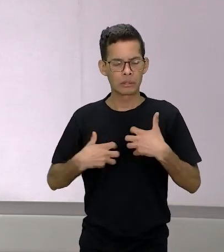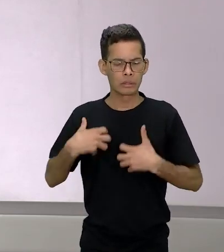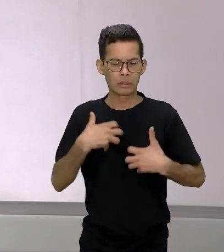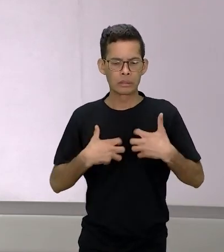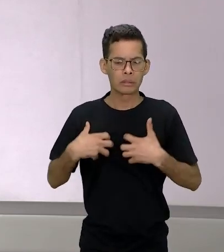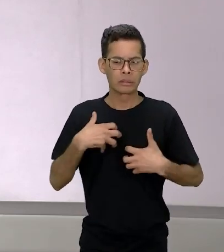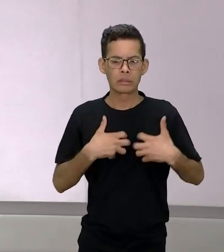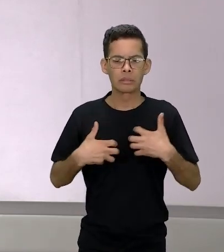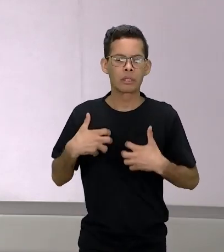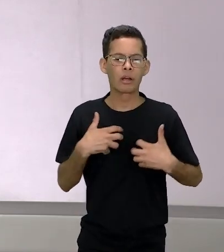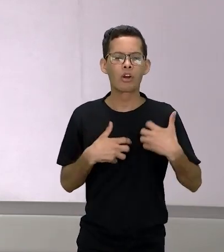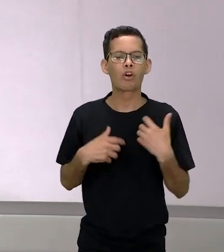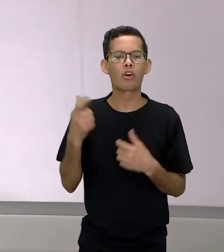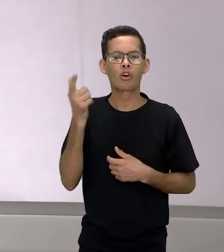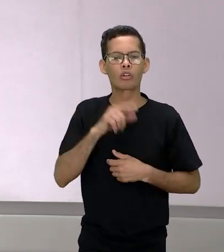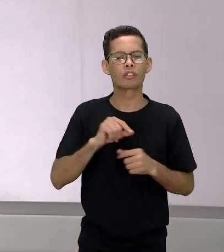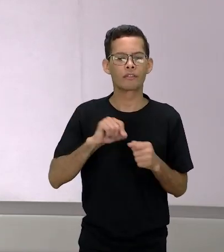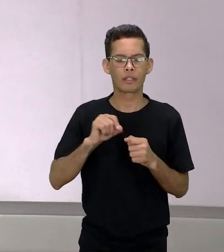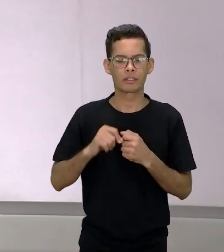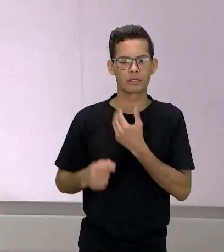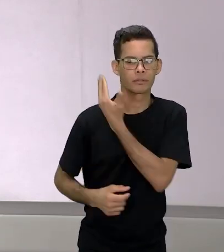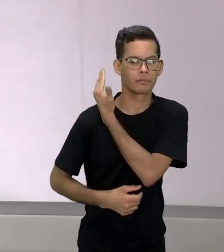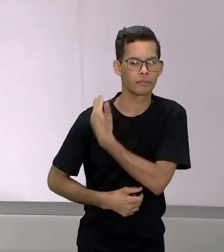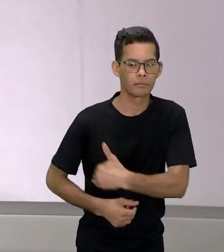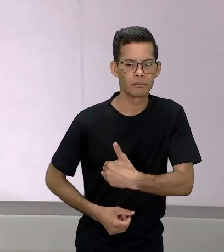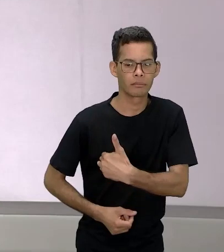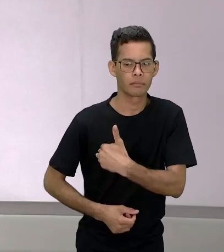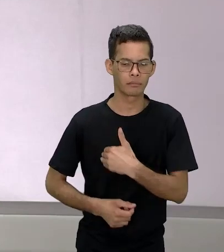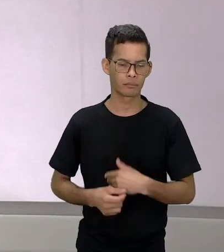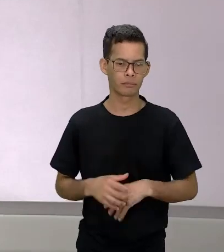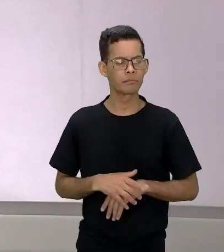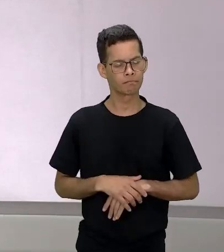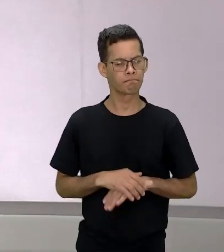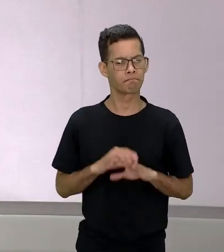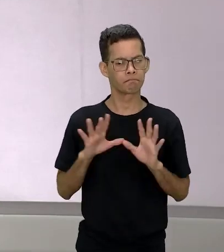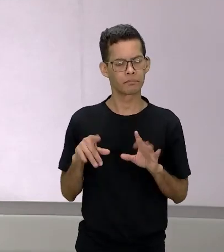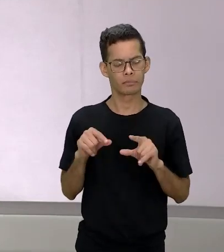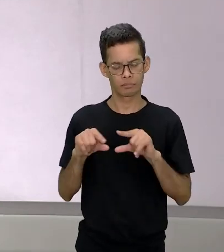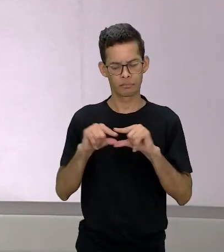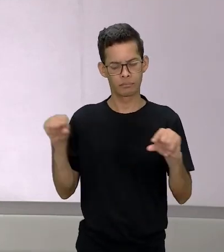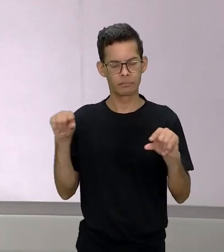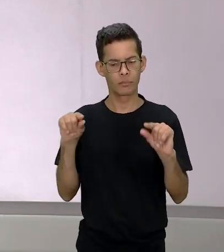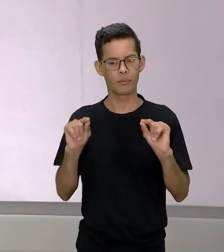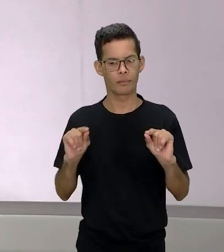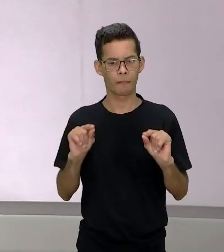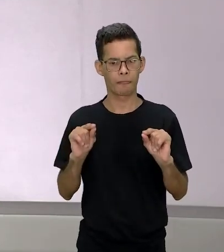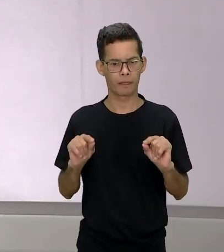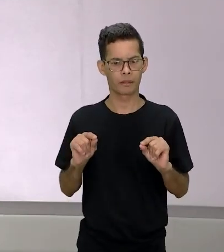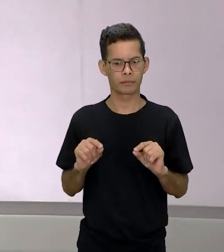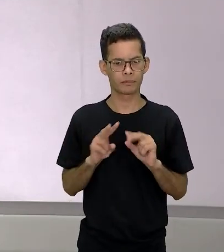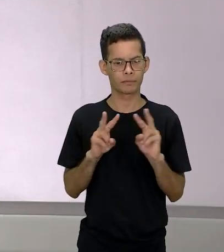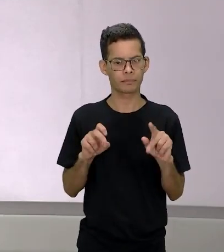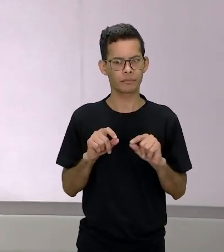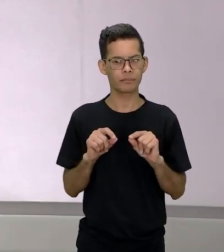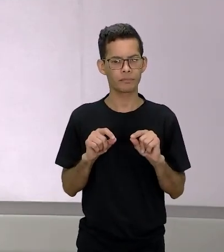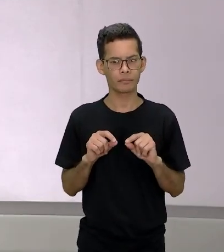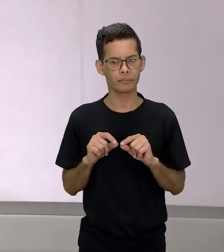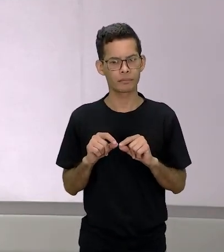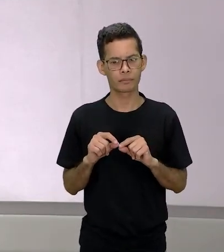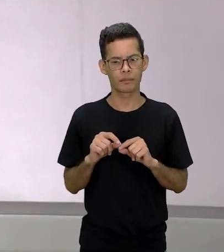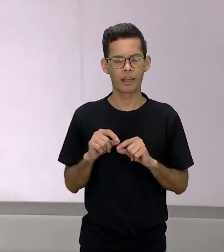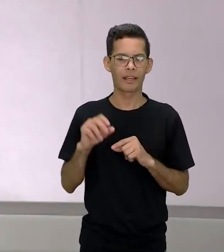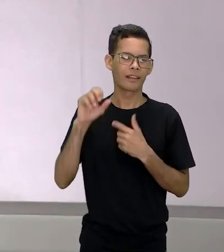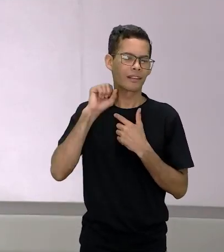apenas conseguiu cortar seu ombro aqui eu até destaquei a palavra